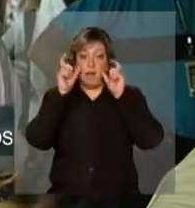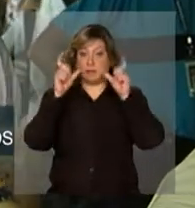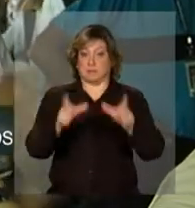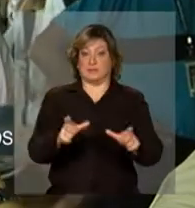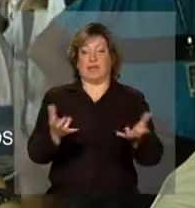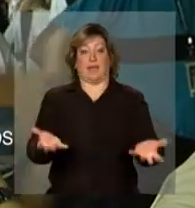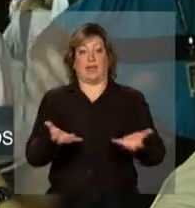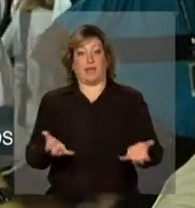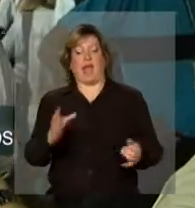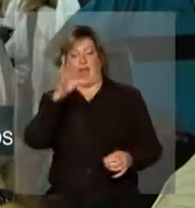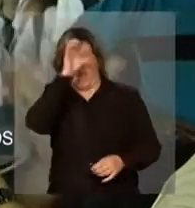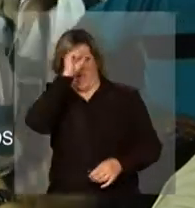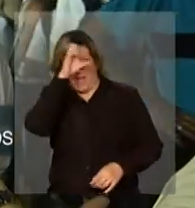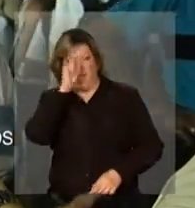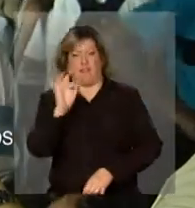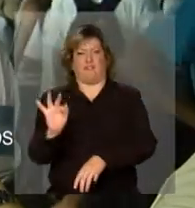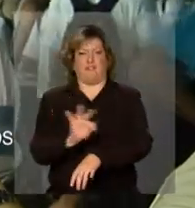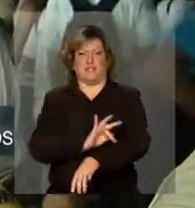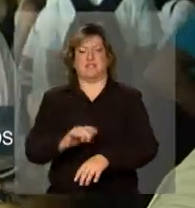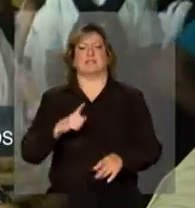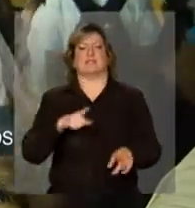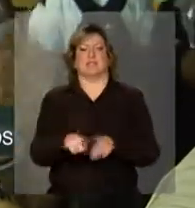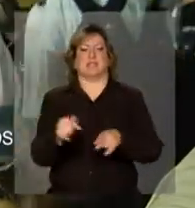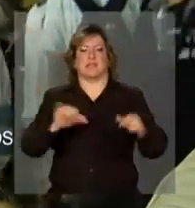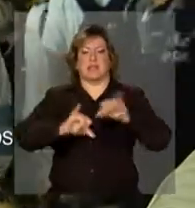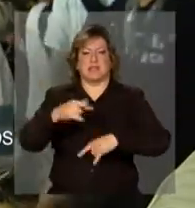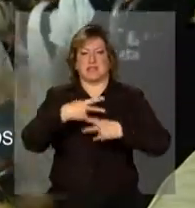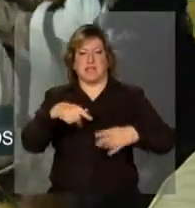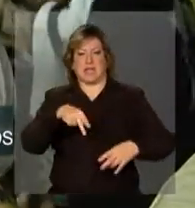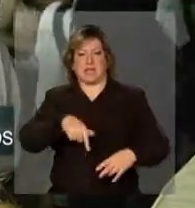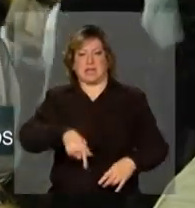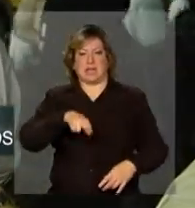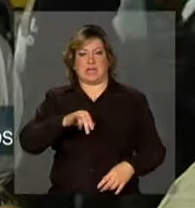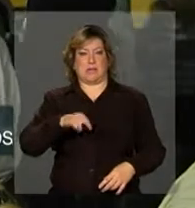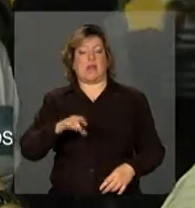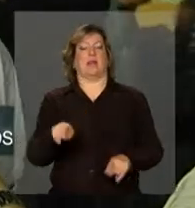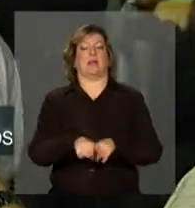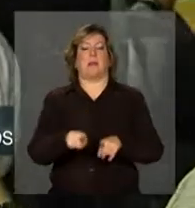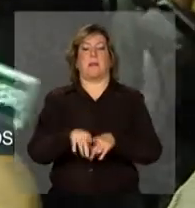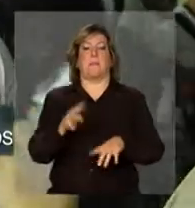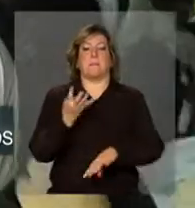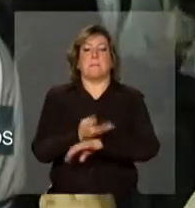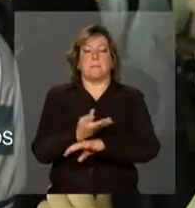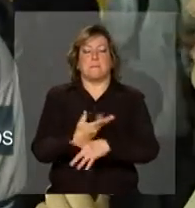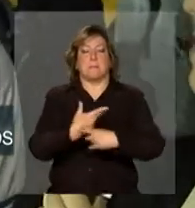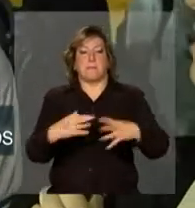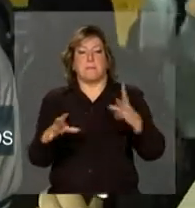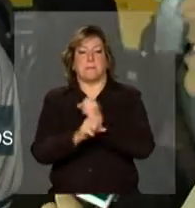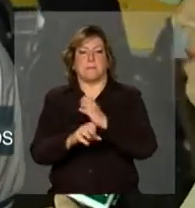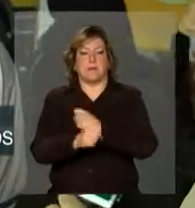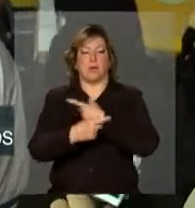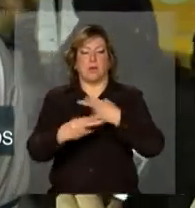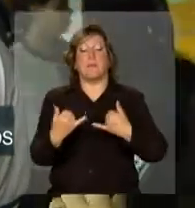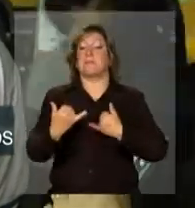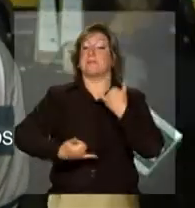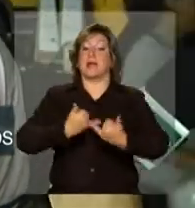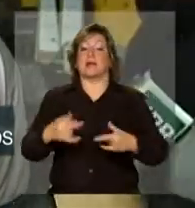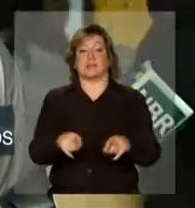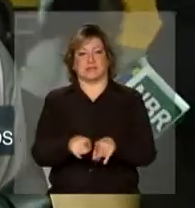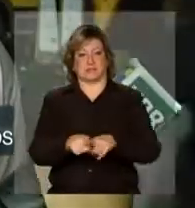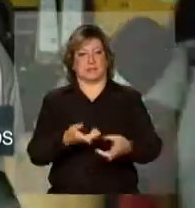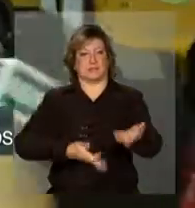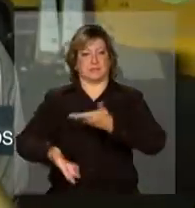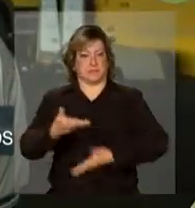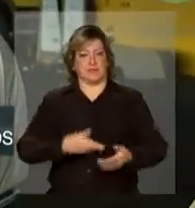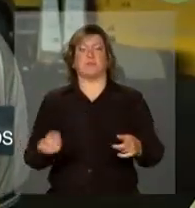aprender física, química, matemática, interagindo, brincando também, né? E por que trazer aqui para a Semana Nacional de Ciência